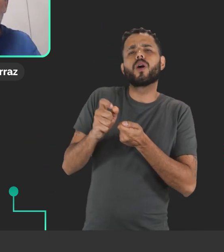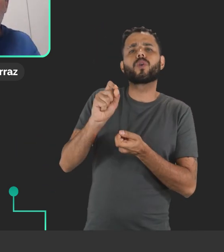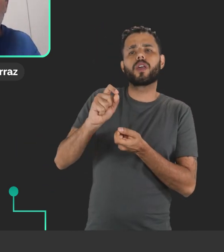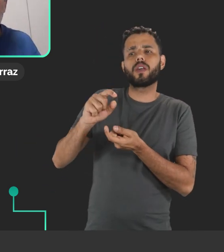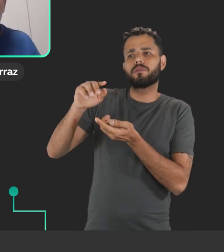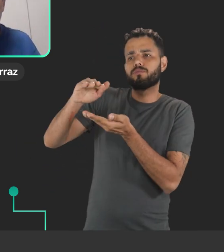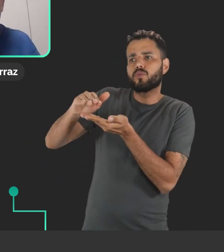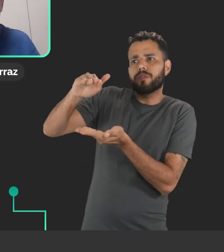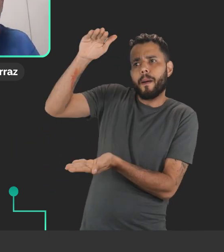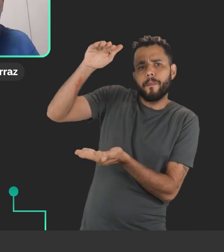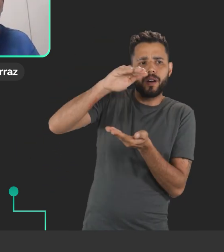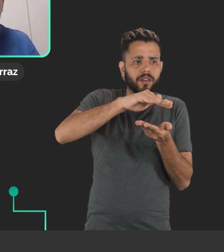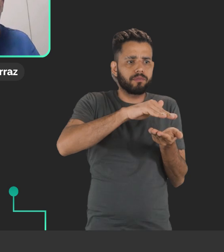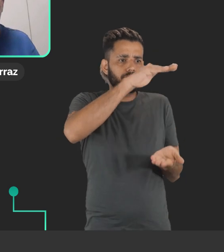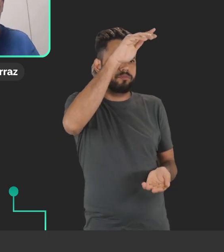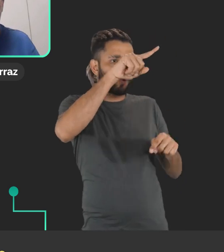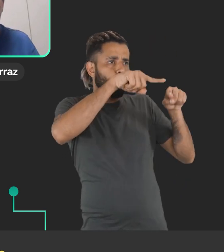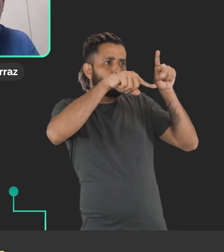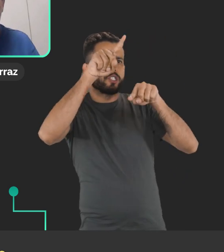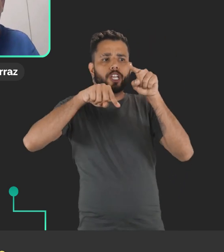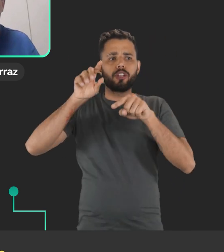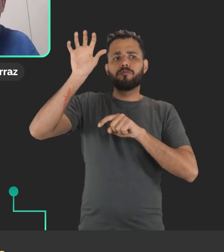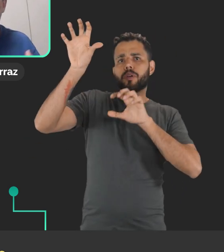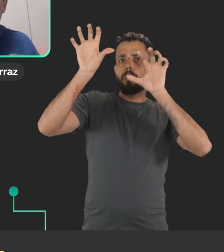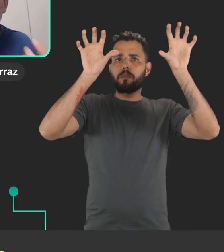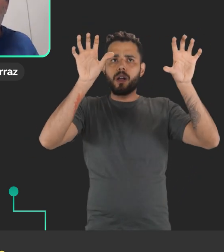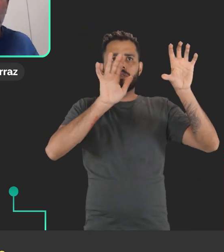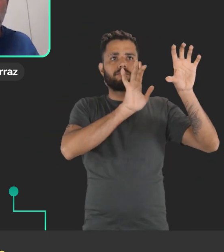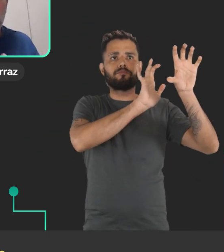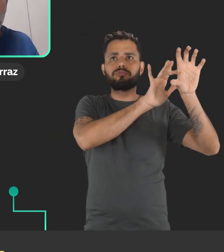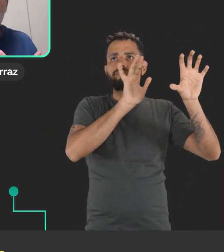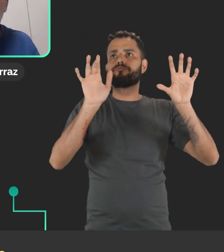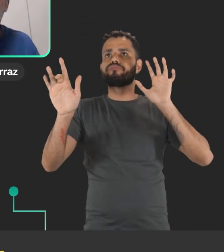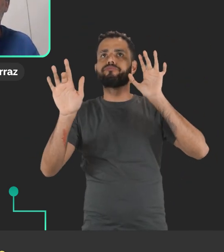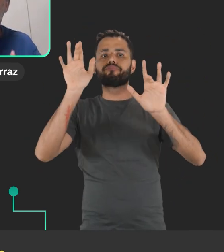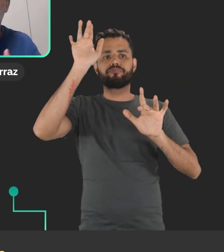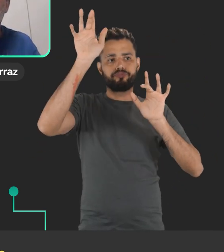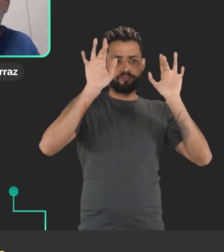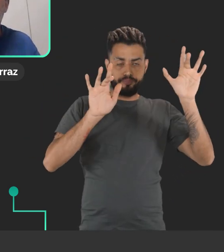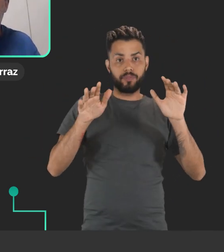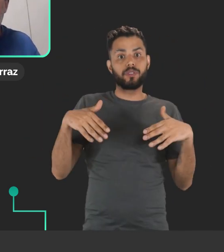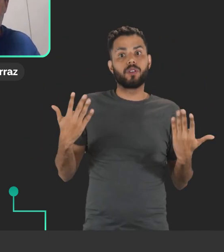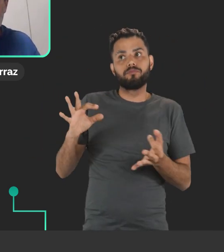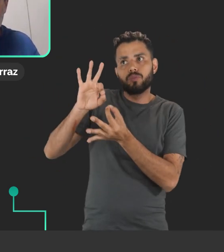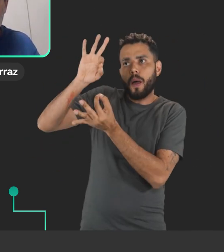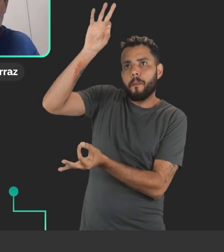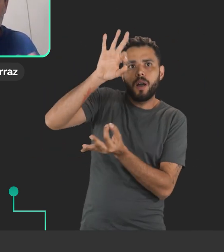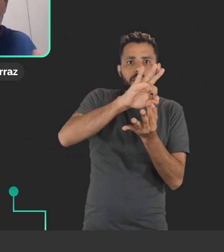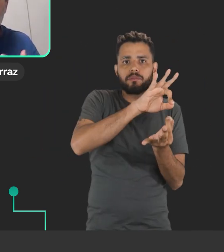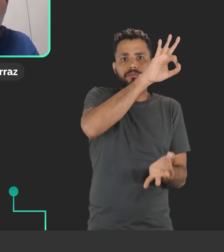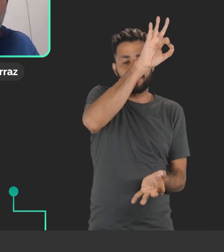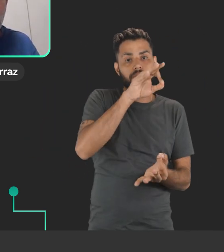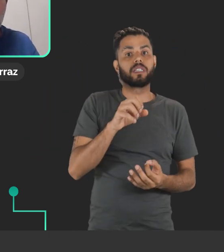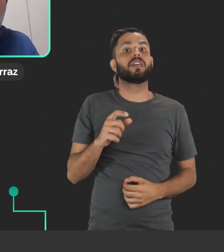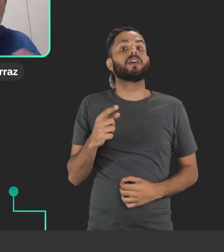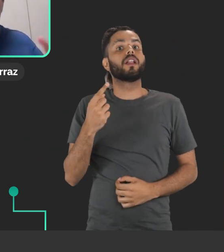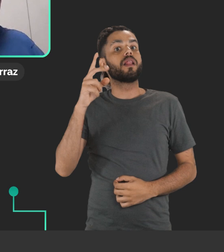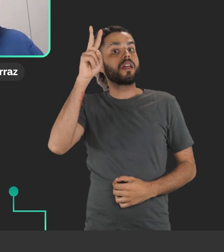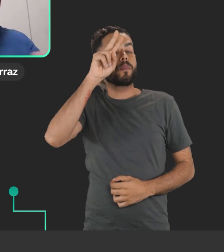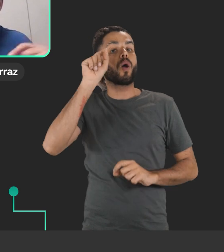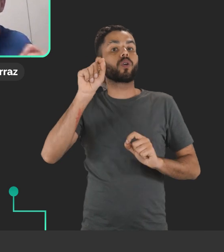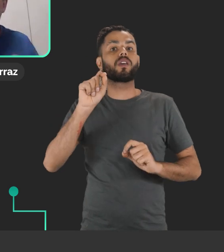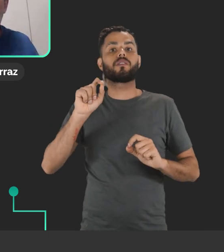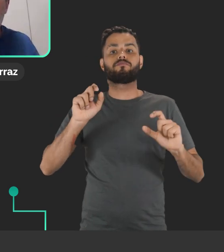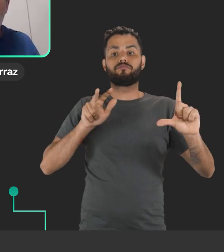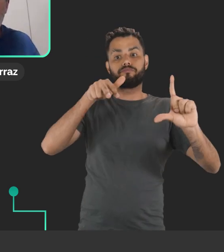Controlar o tamanho do alvo, né, dos objetos, porque imaginar que a gente tem um ambiente imersivo, que a gente